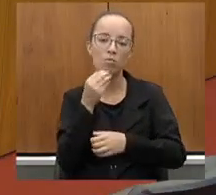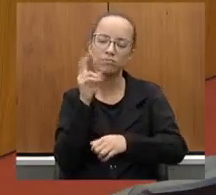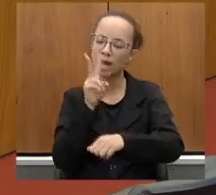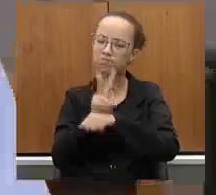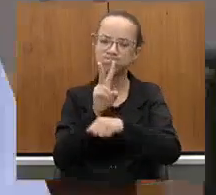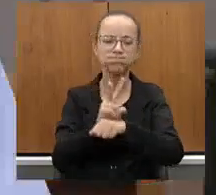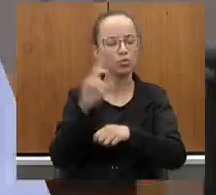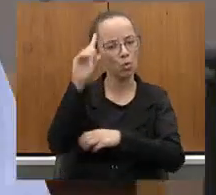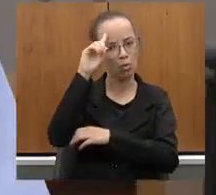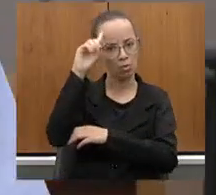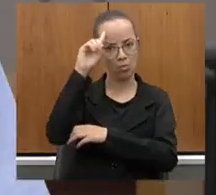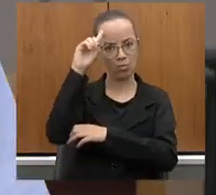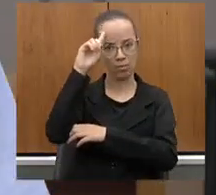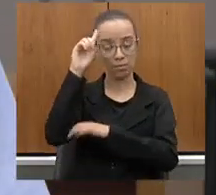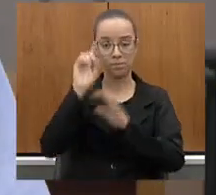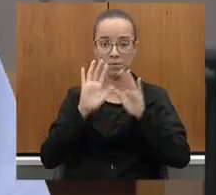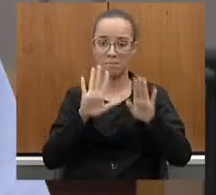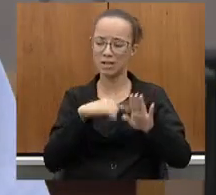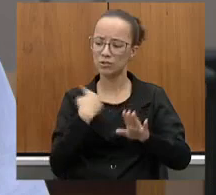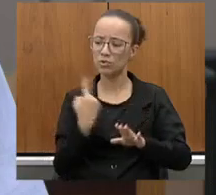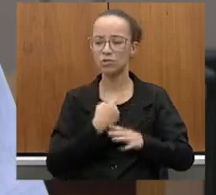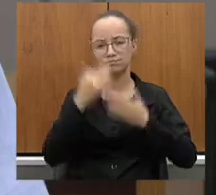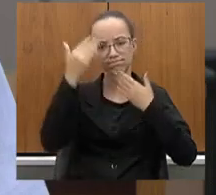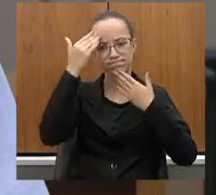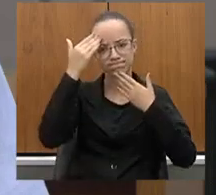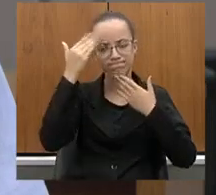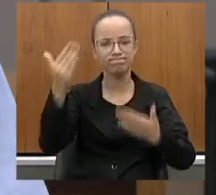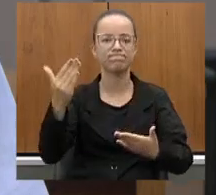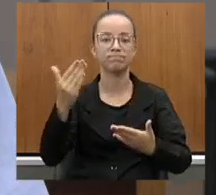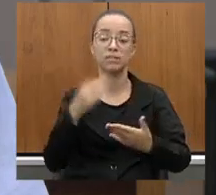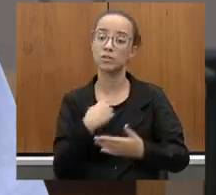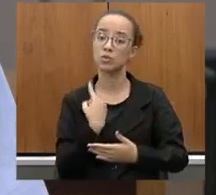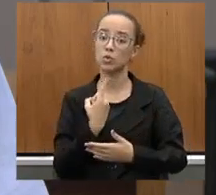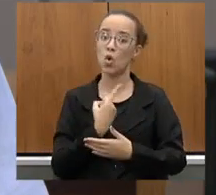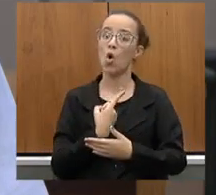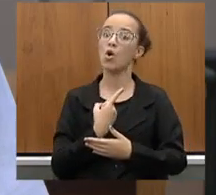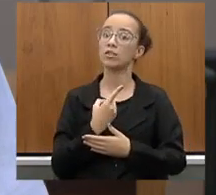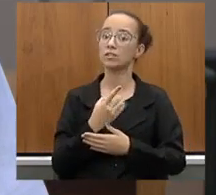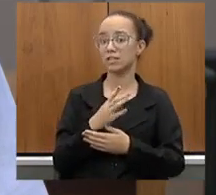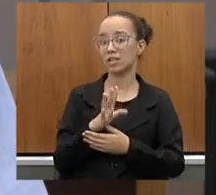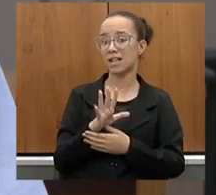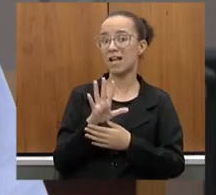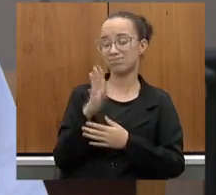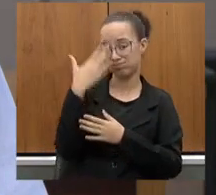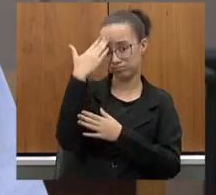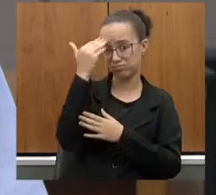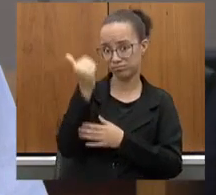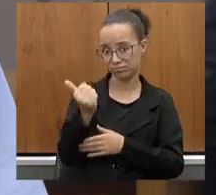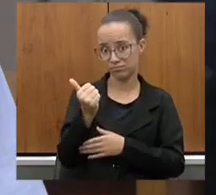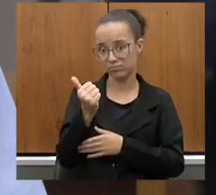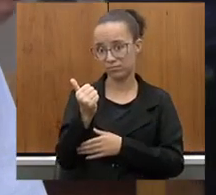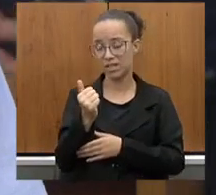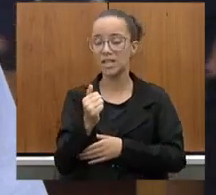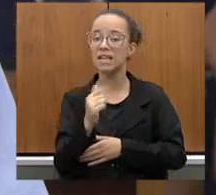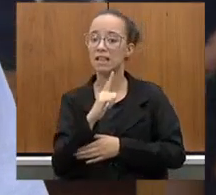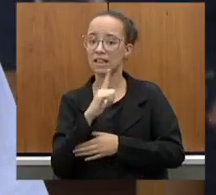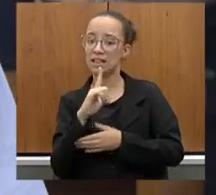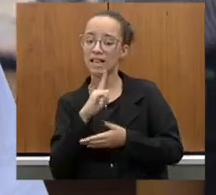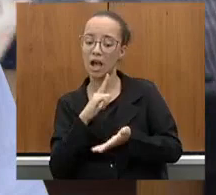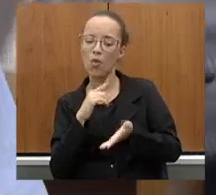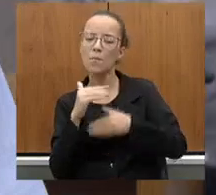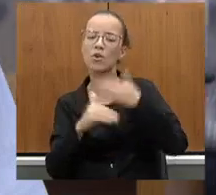diariamente, mas a gente agradece, tem conhecimento pleno dessa situação e já está em licitação